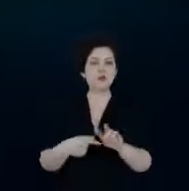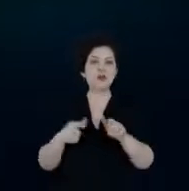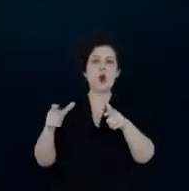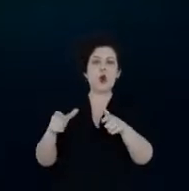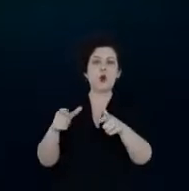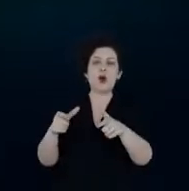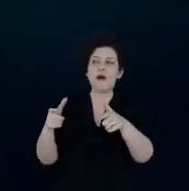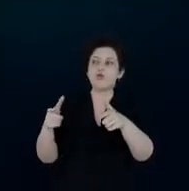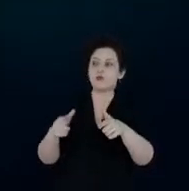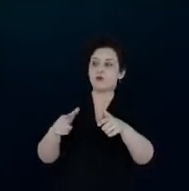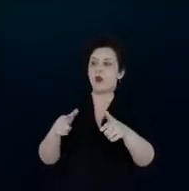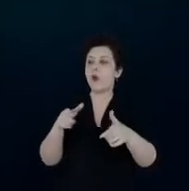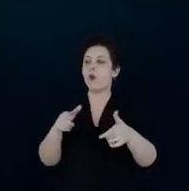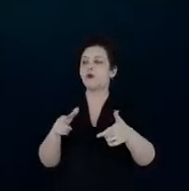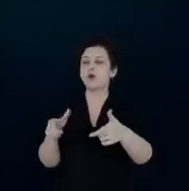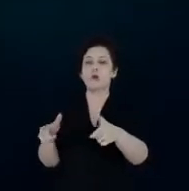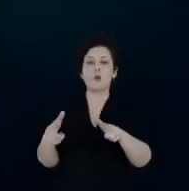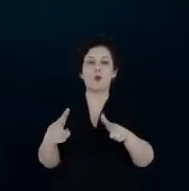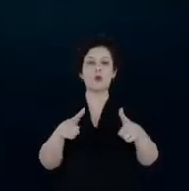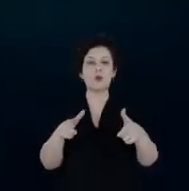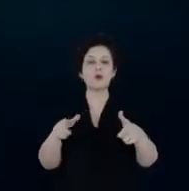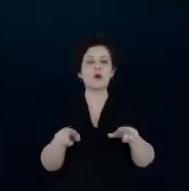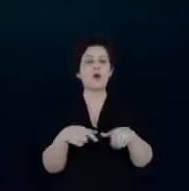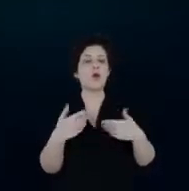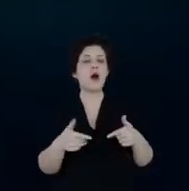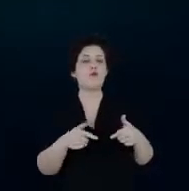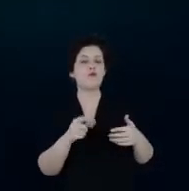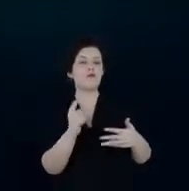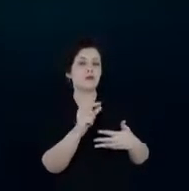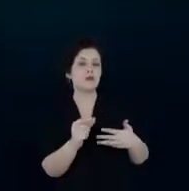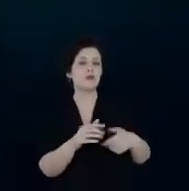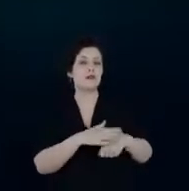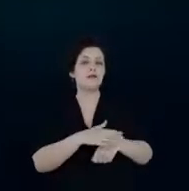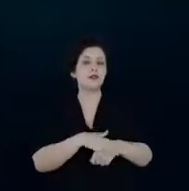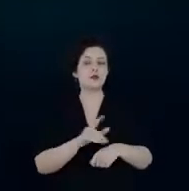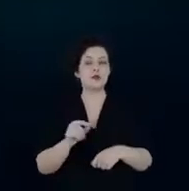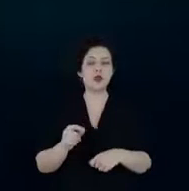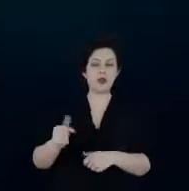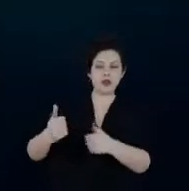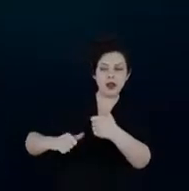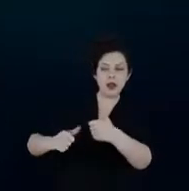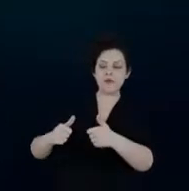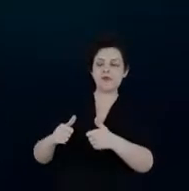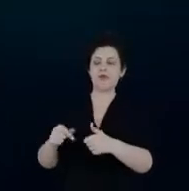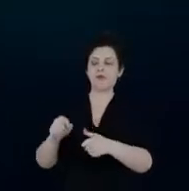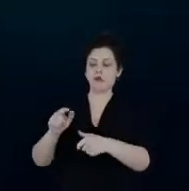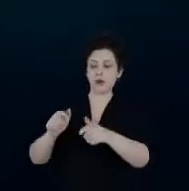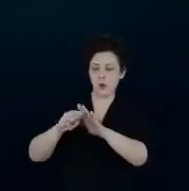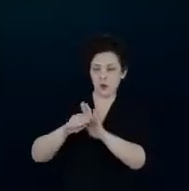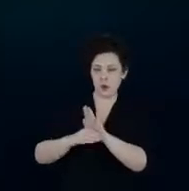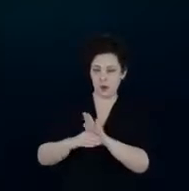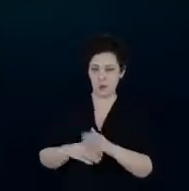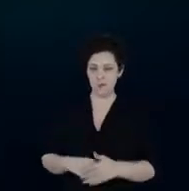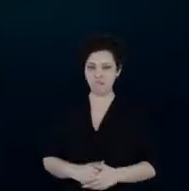quais as ações vão ser realizadas, até a medição e verificação do projeto.